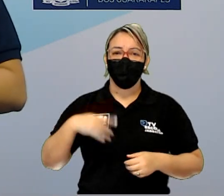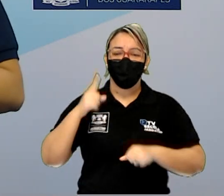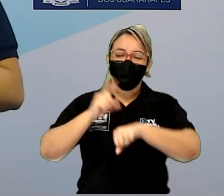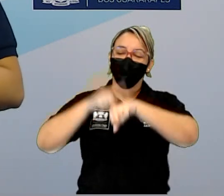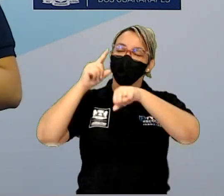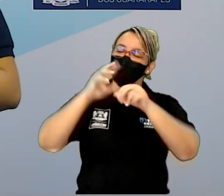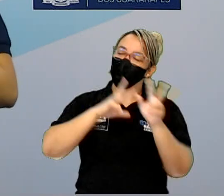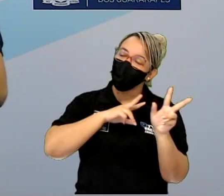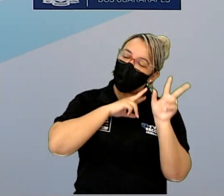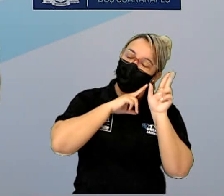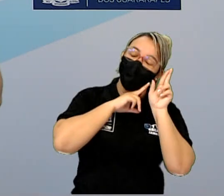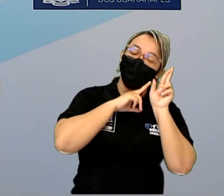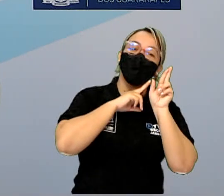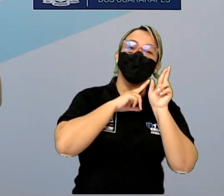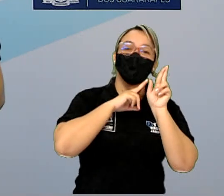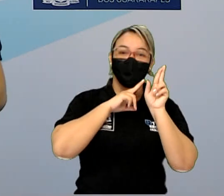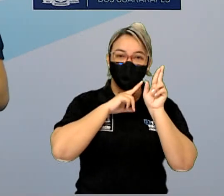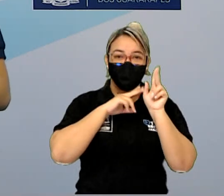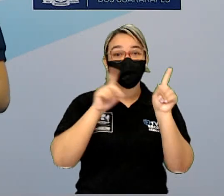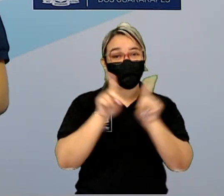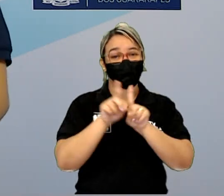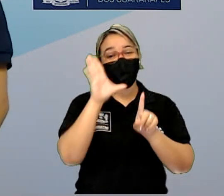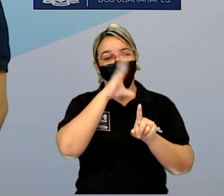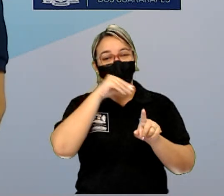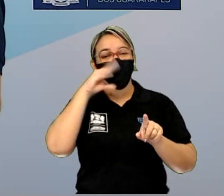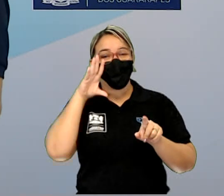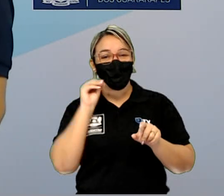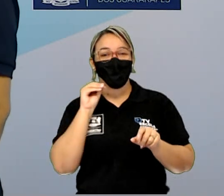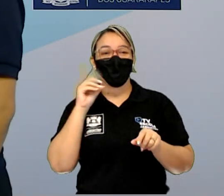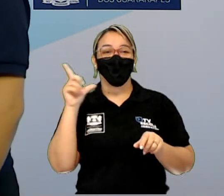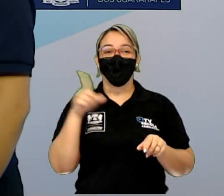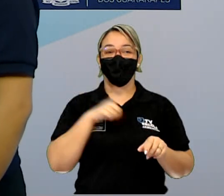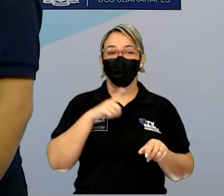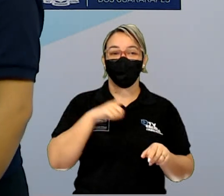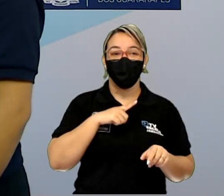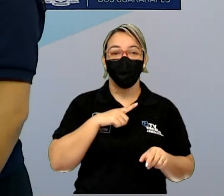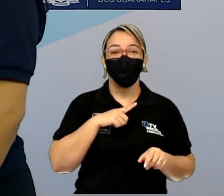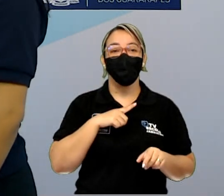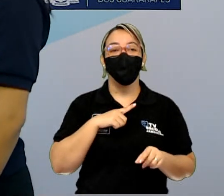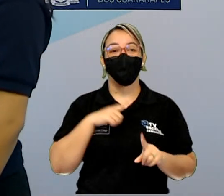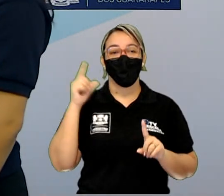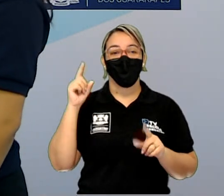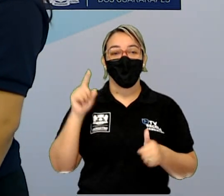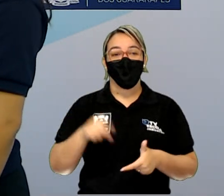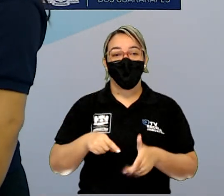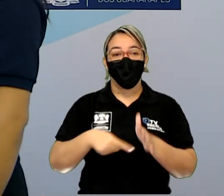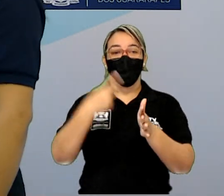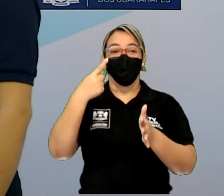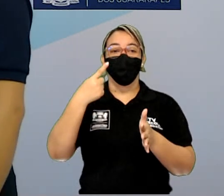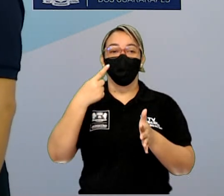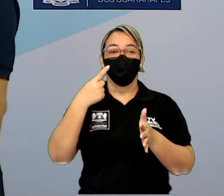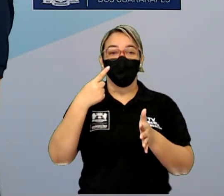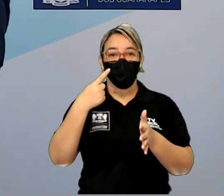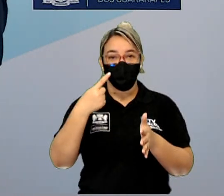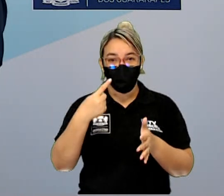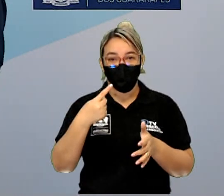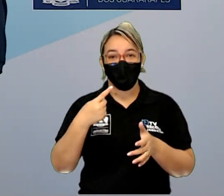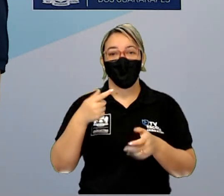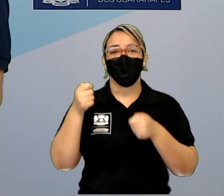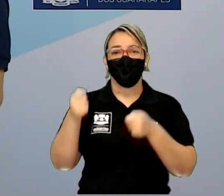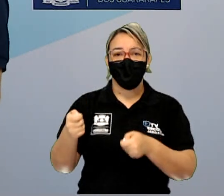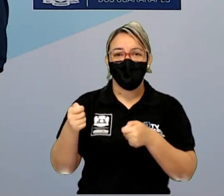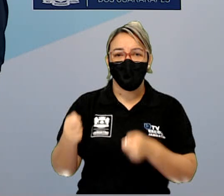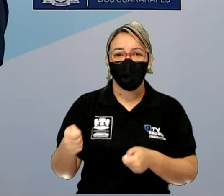dormir. E que agrada também a adultos. Nós temos aí, né, o primeiro projeto deles era preservar a